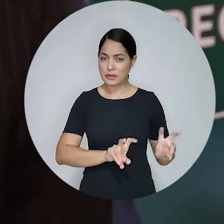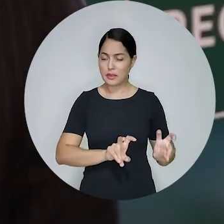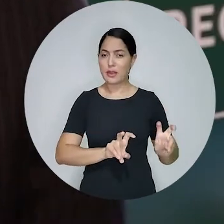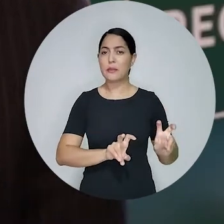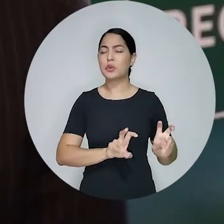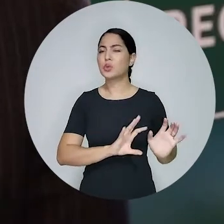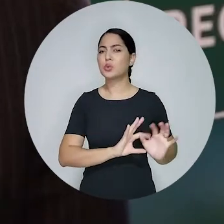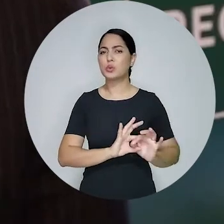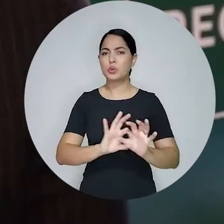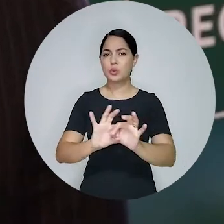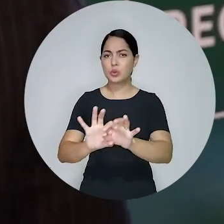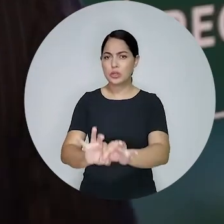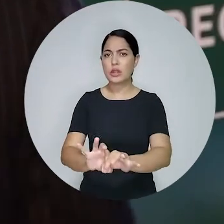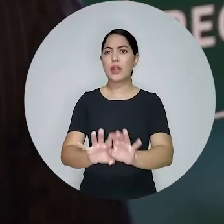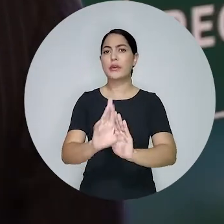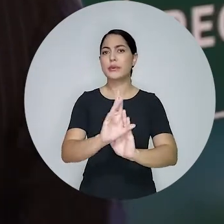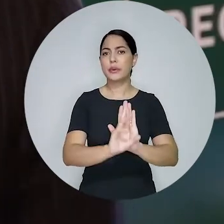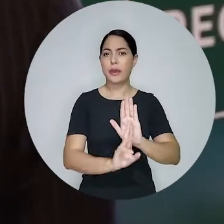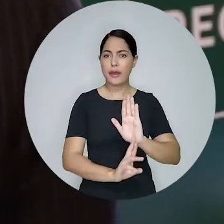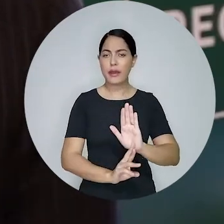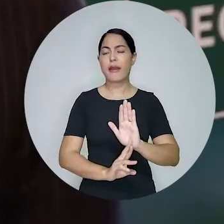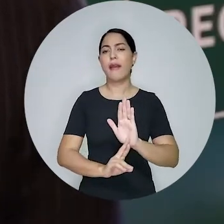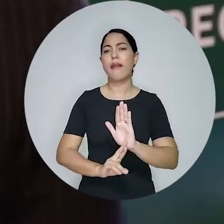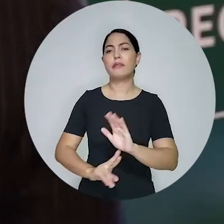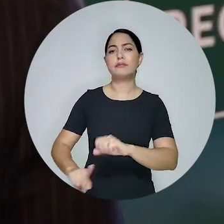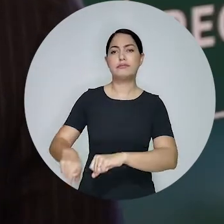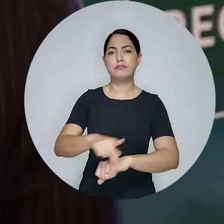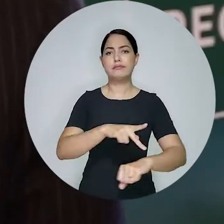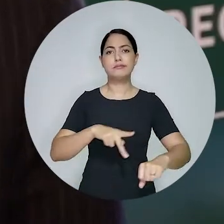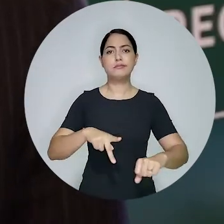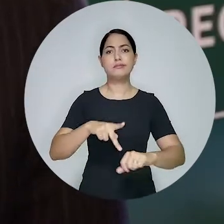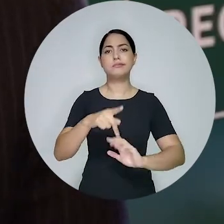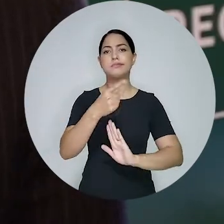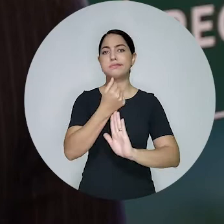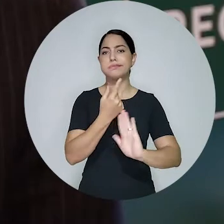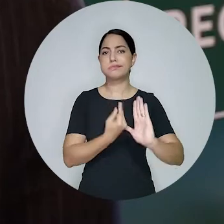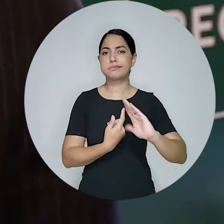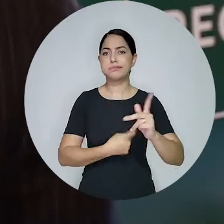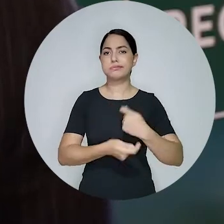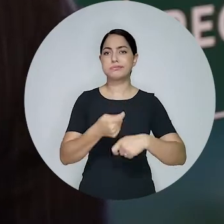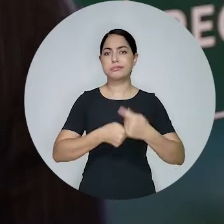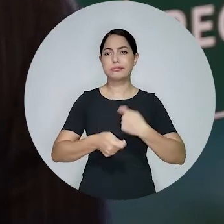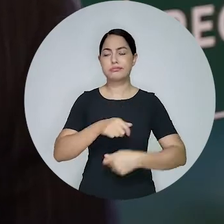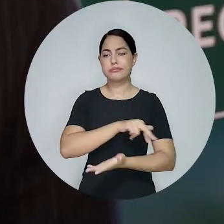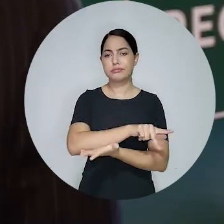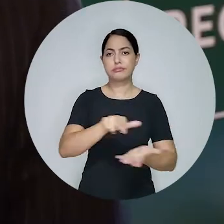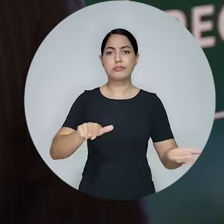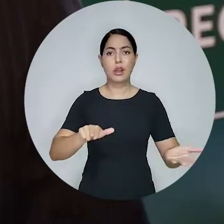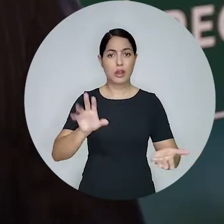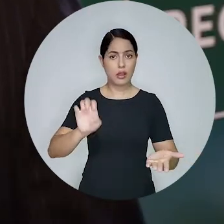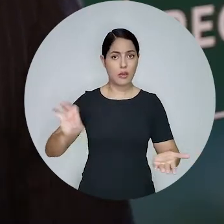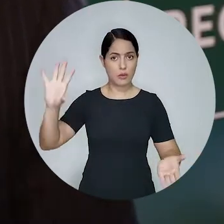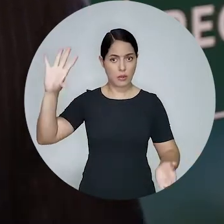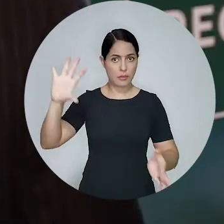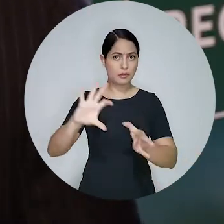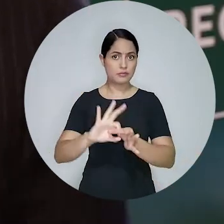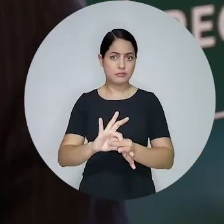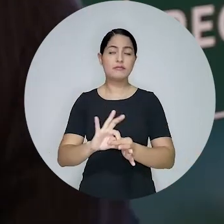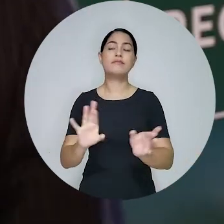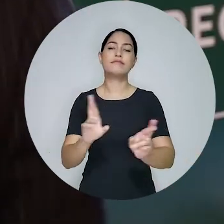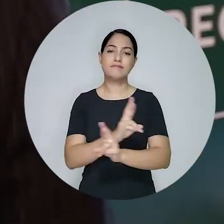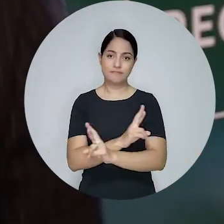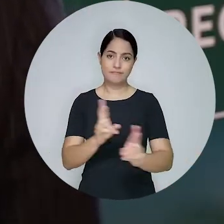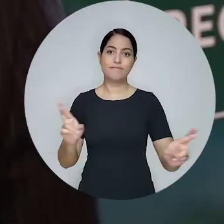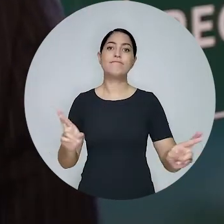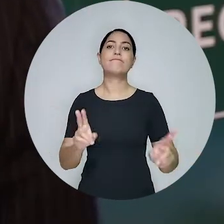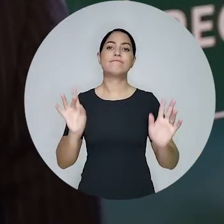dos vários setores da economia estão muito relacionados com a regulação europeia, que por seu turno também tem uma